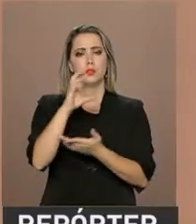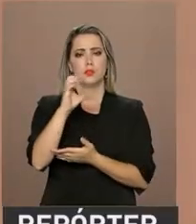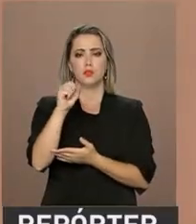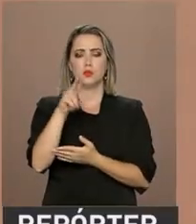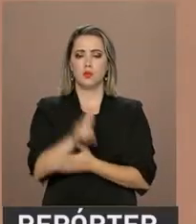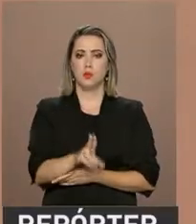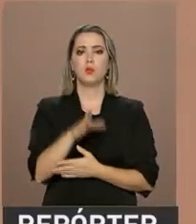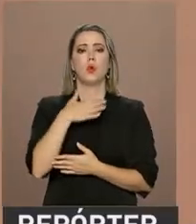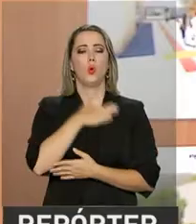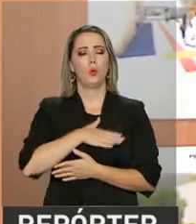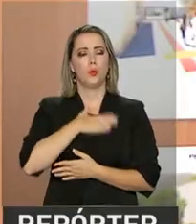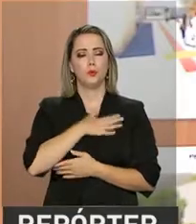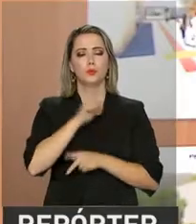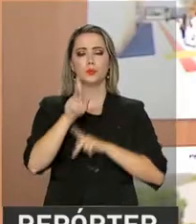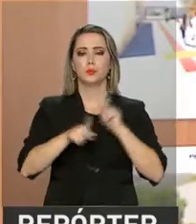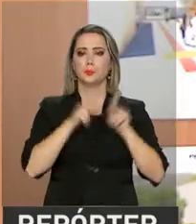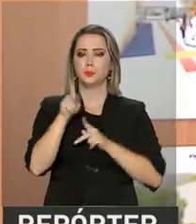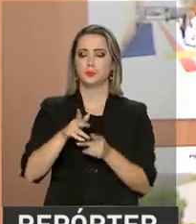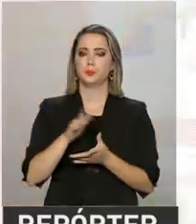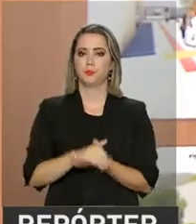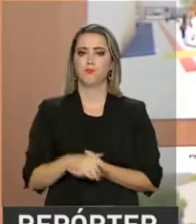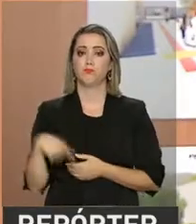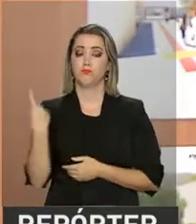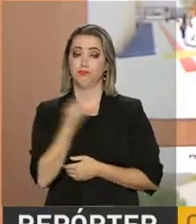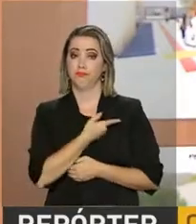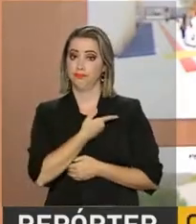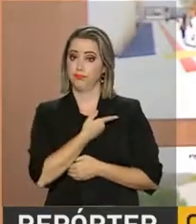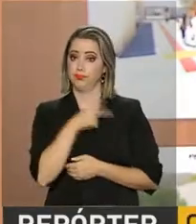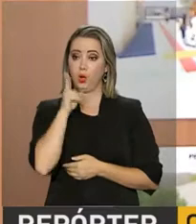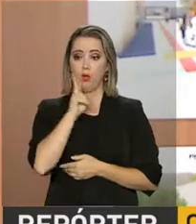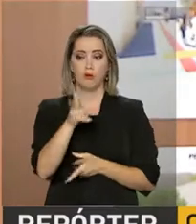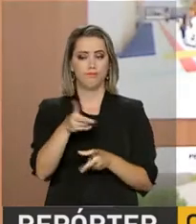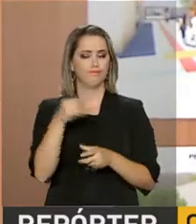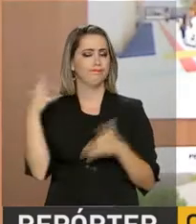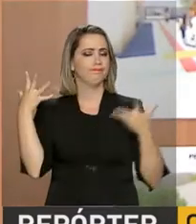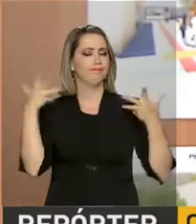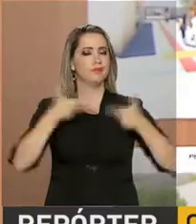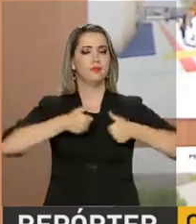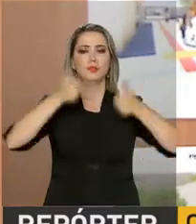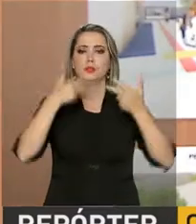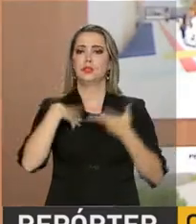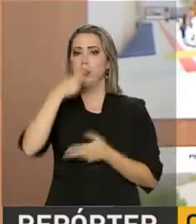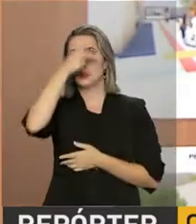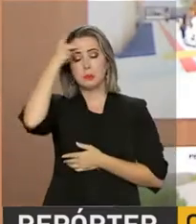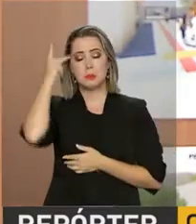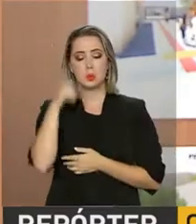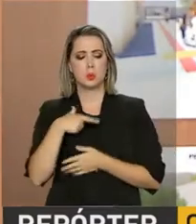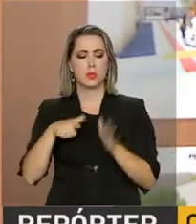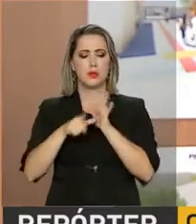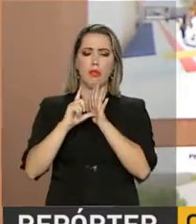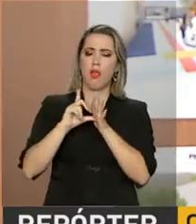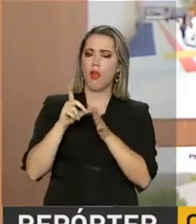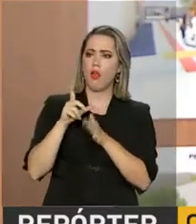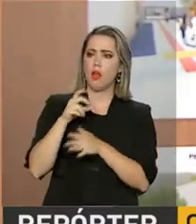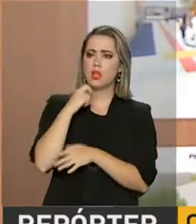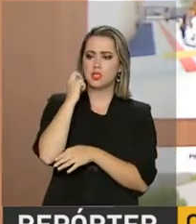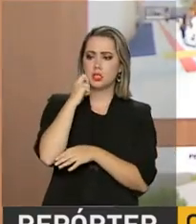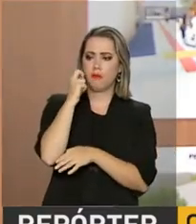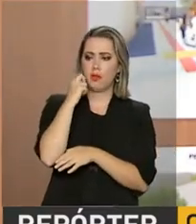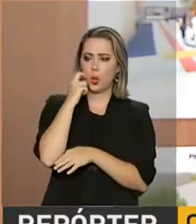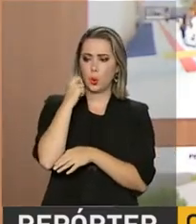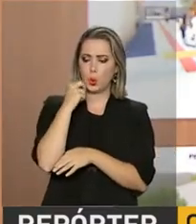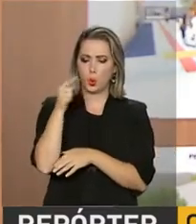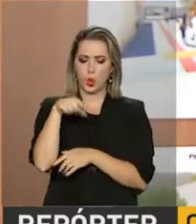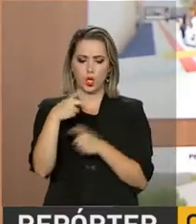agradam a população. Nós consideramos como excelente. Nós temos relatos de casos de pessoas que diziam ter vergonha do nome do seu